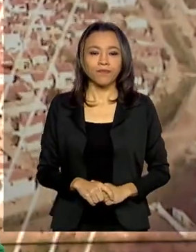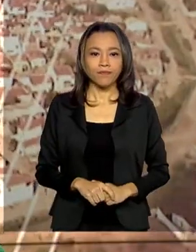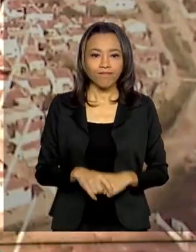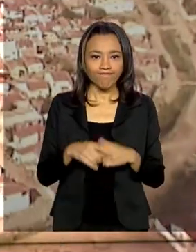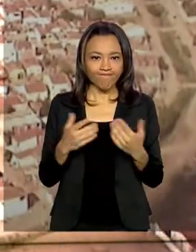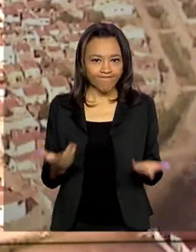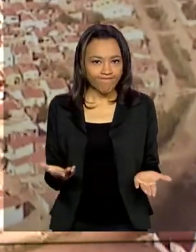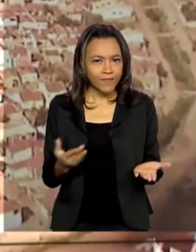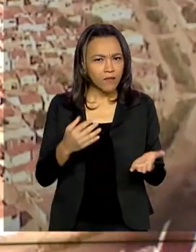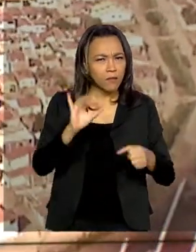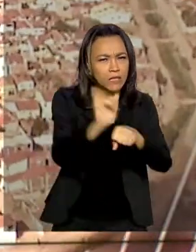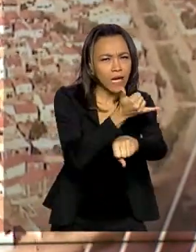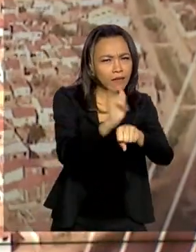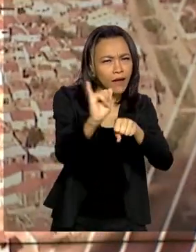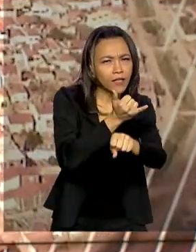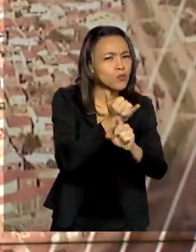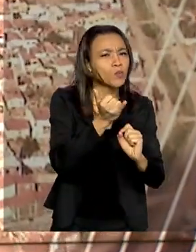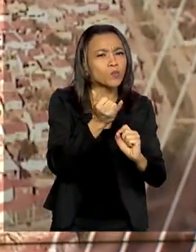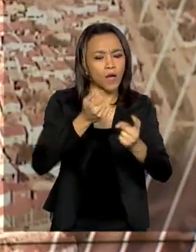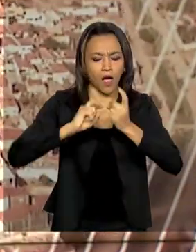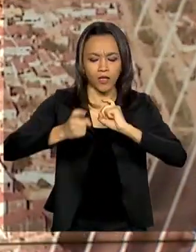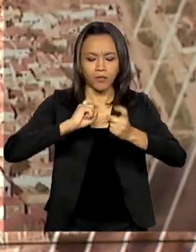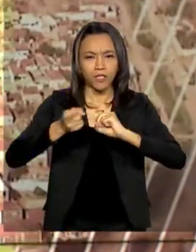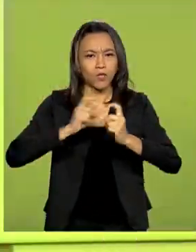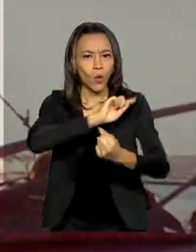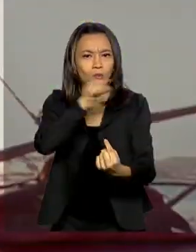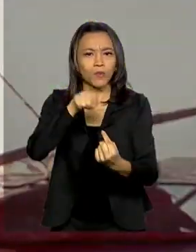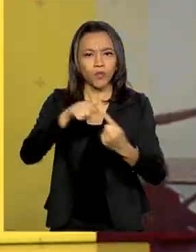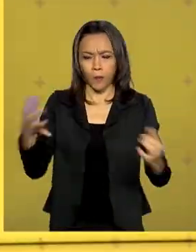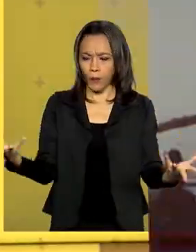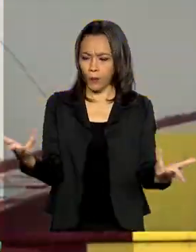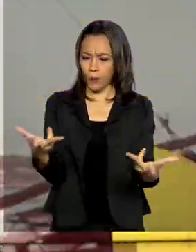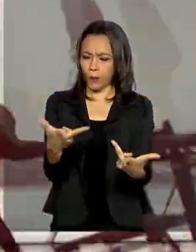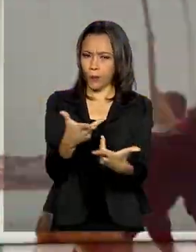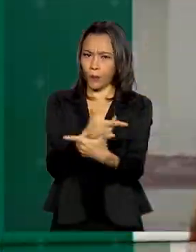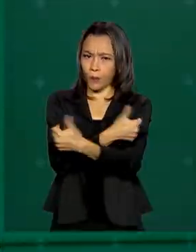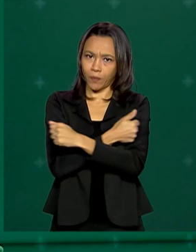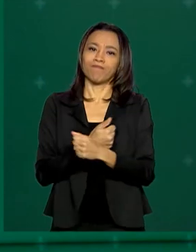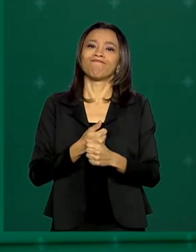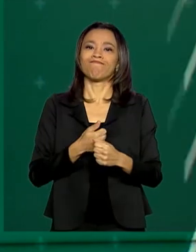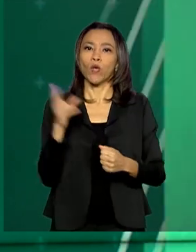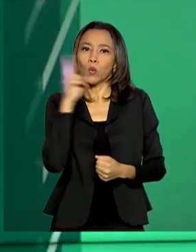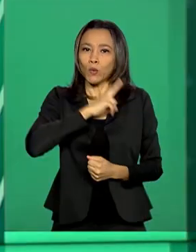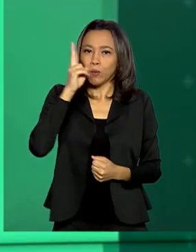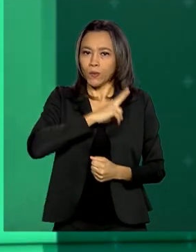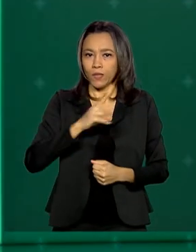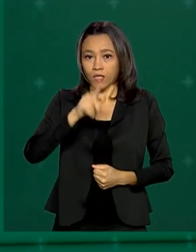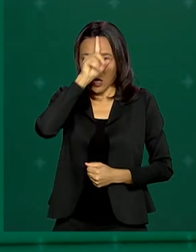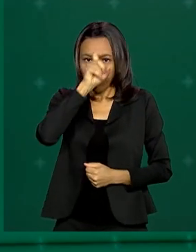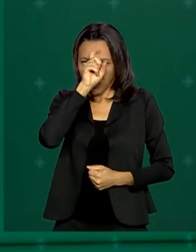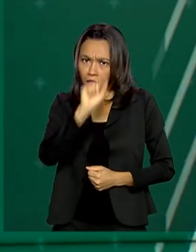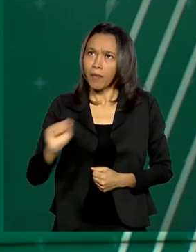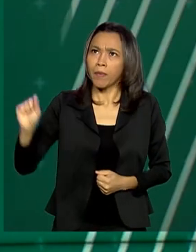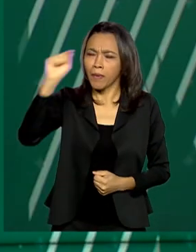Um método de gestão para tornar mais eficiente o atendimento nas emergências já foi implementado em alguns hospitais públicos